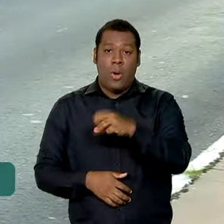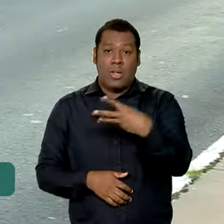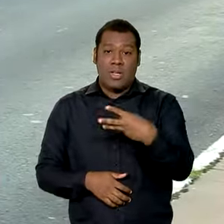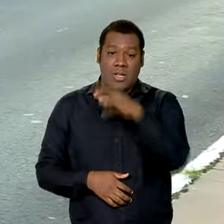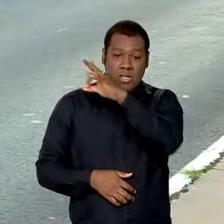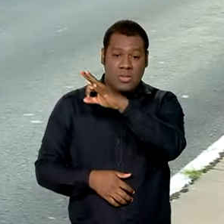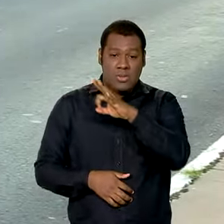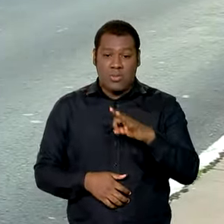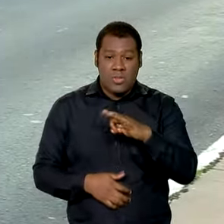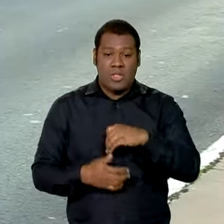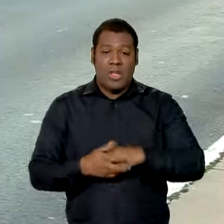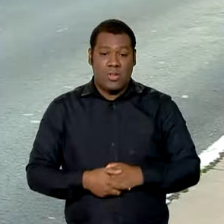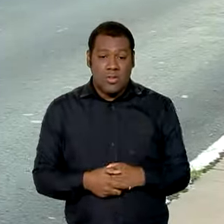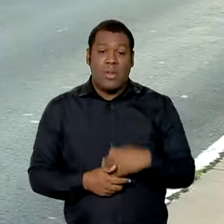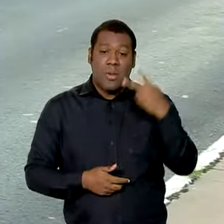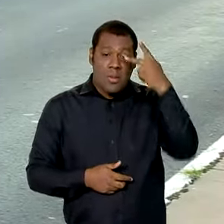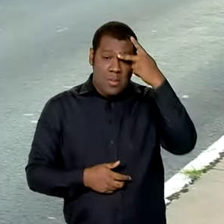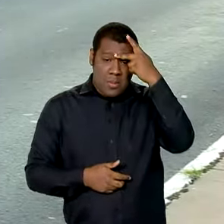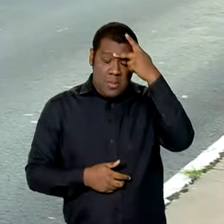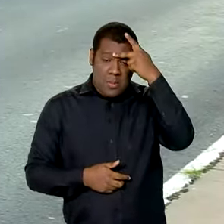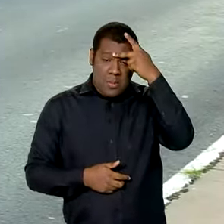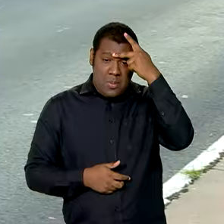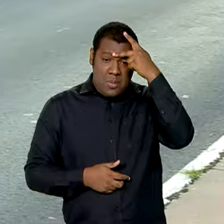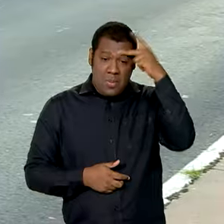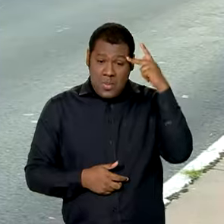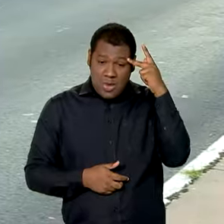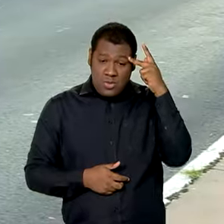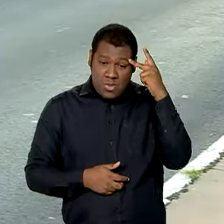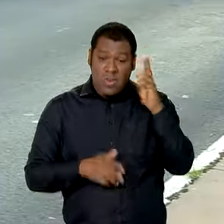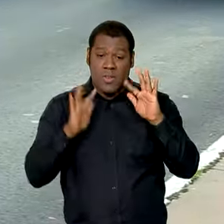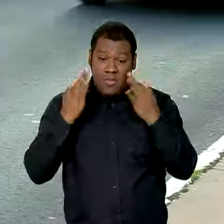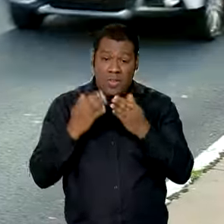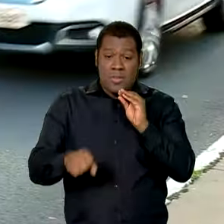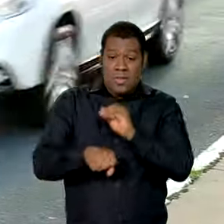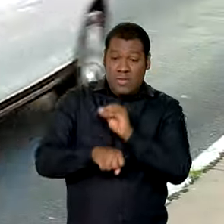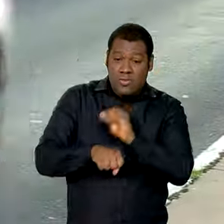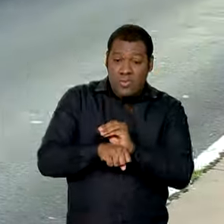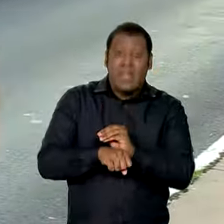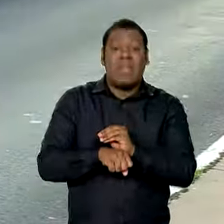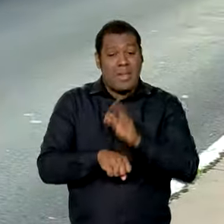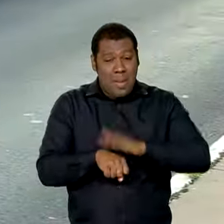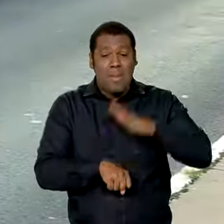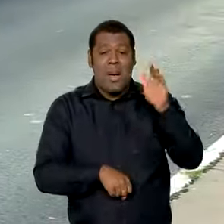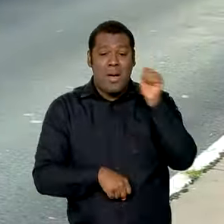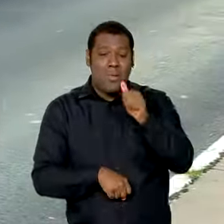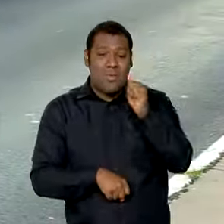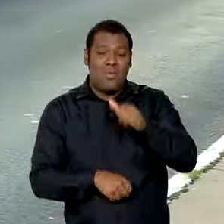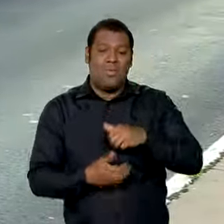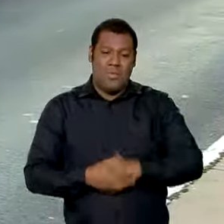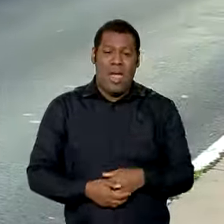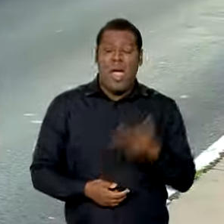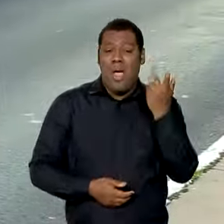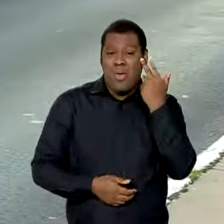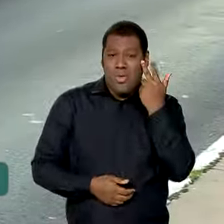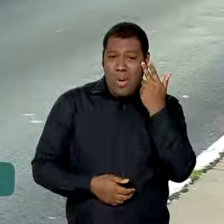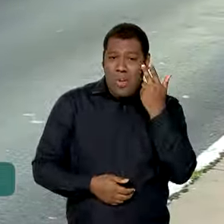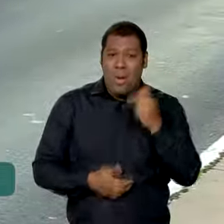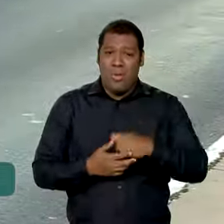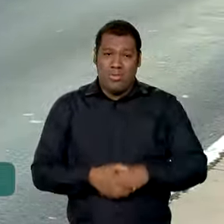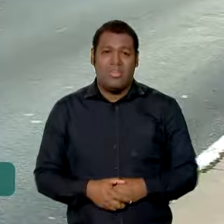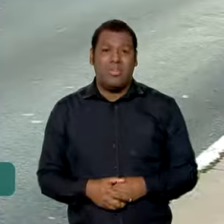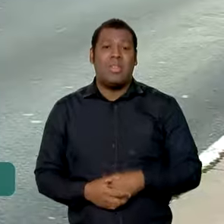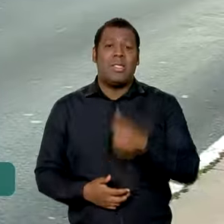das responsáveis familiares contempladas pelo programa são mulheres. Uma realidade comum a 17